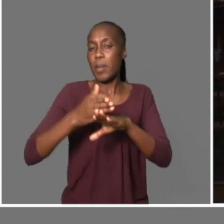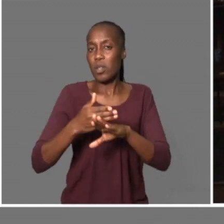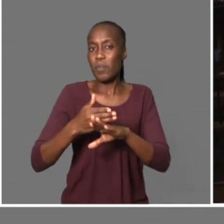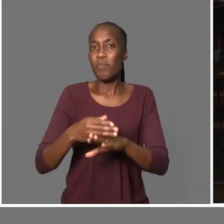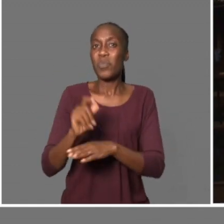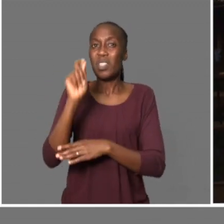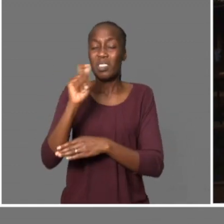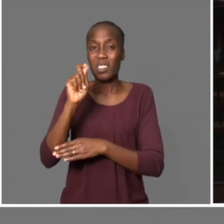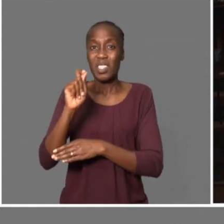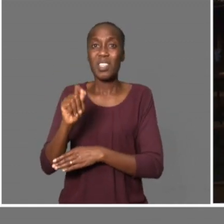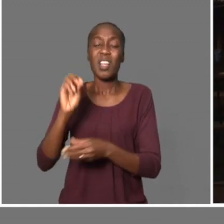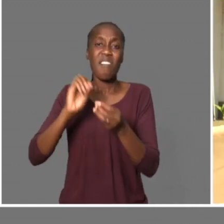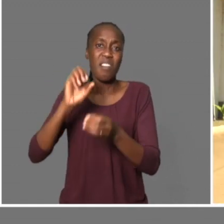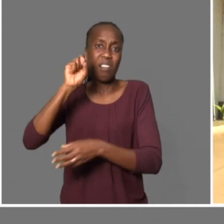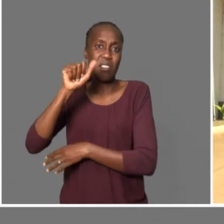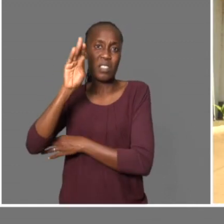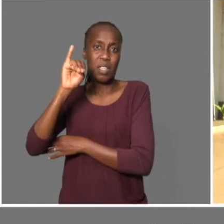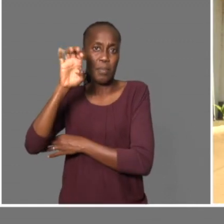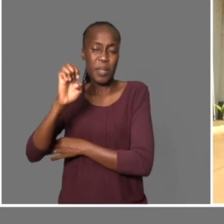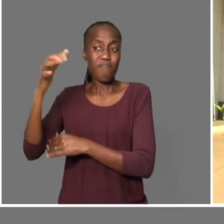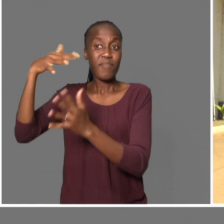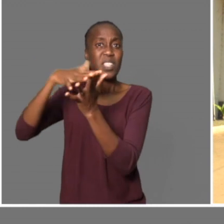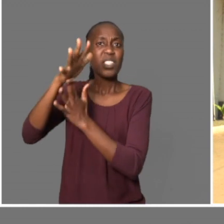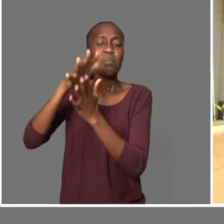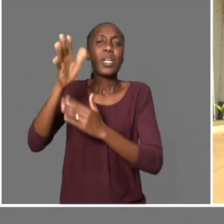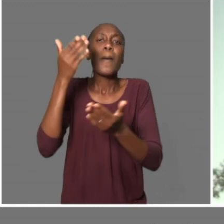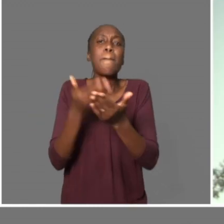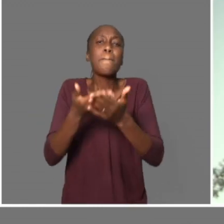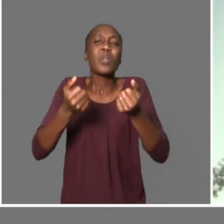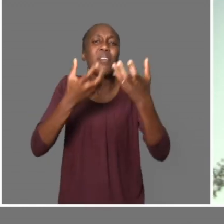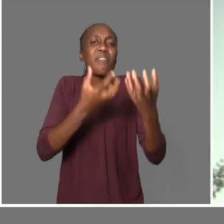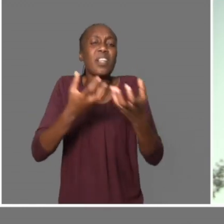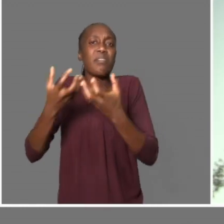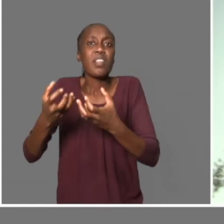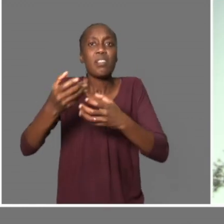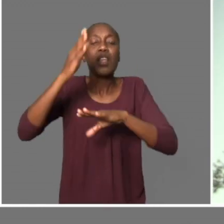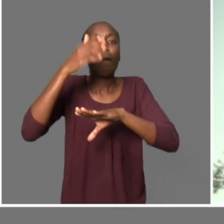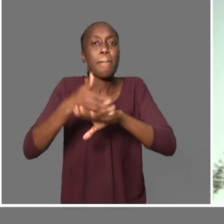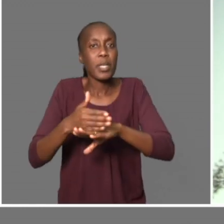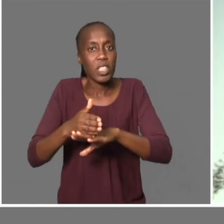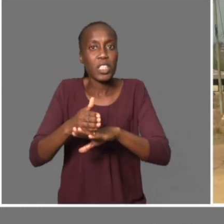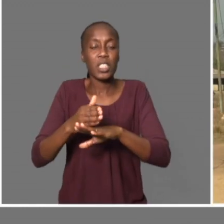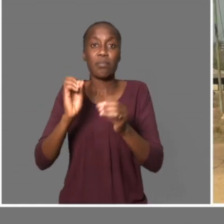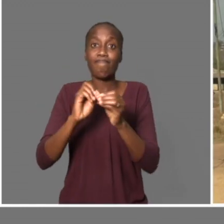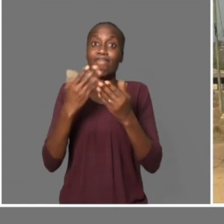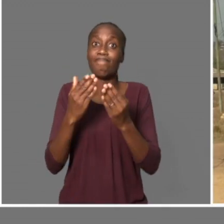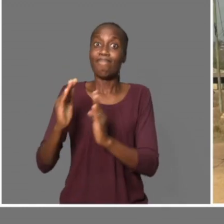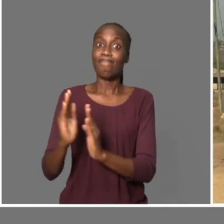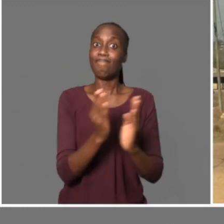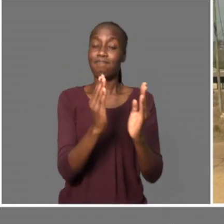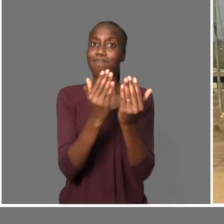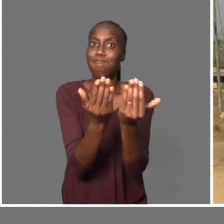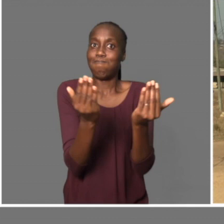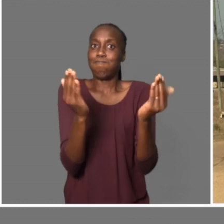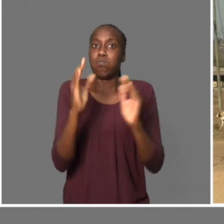os estragos. E o time responsável de pesca no posto administrativo de Sábia explica